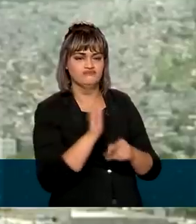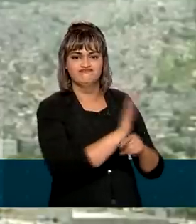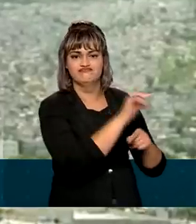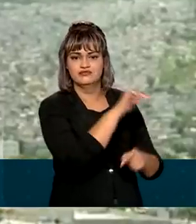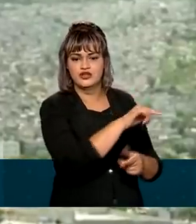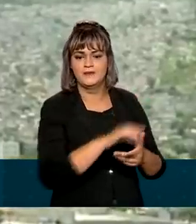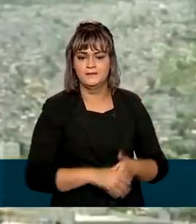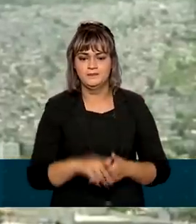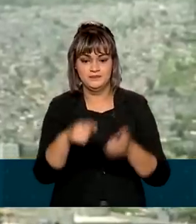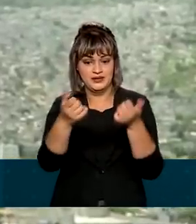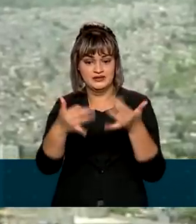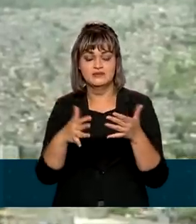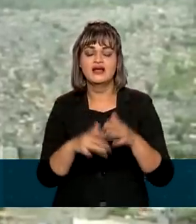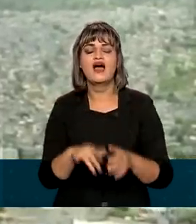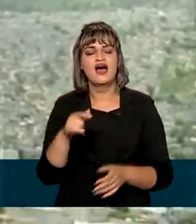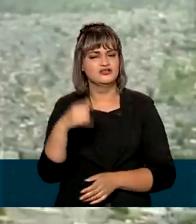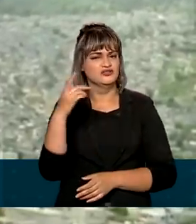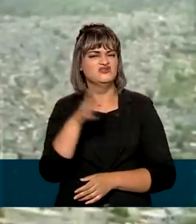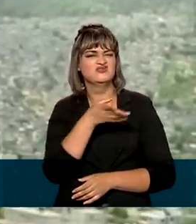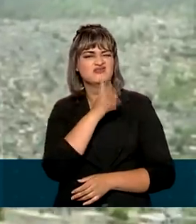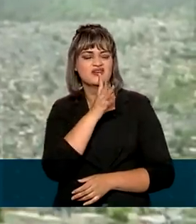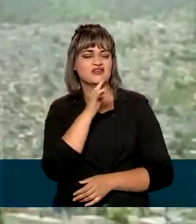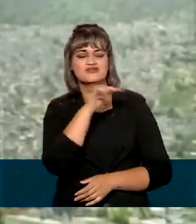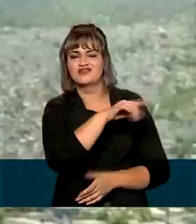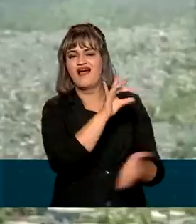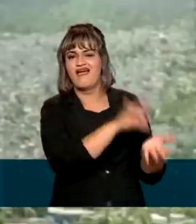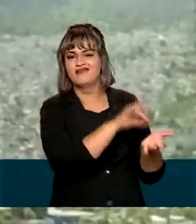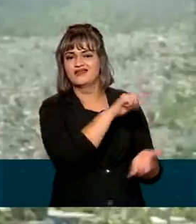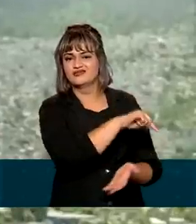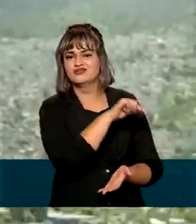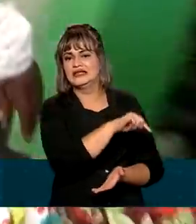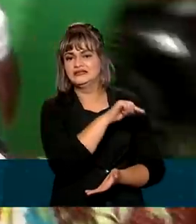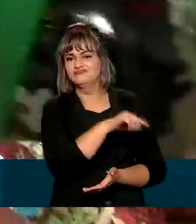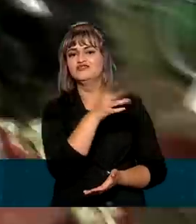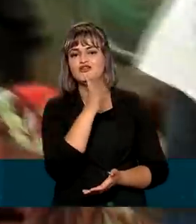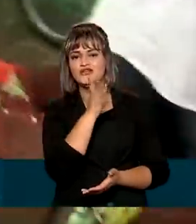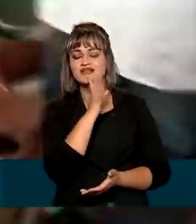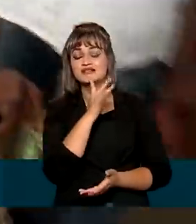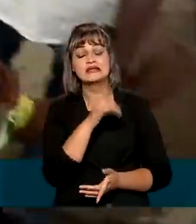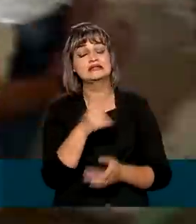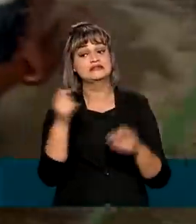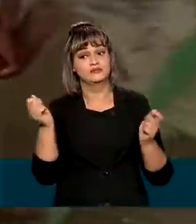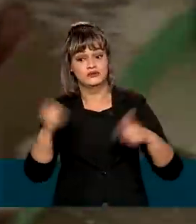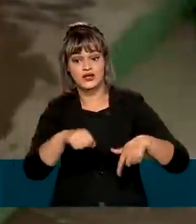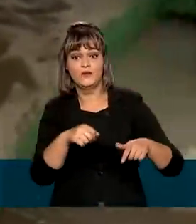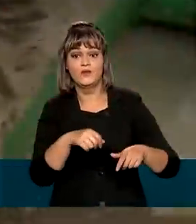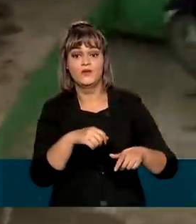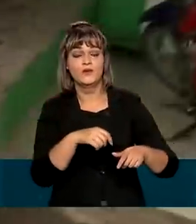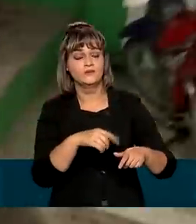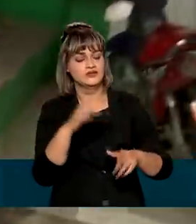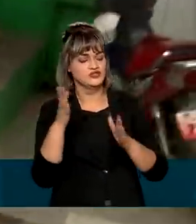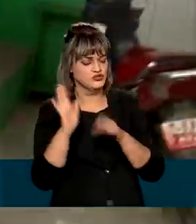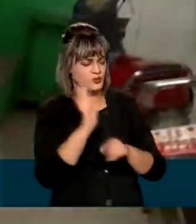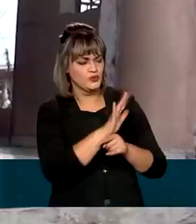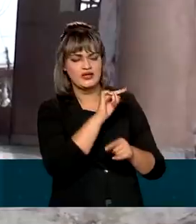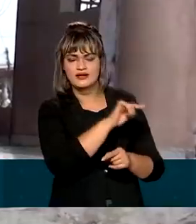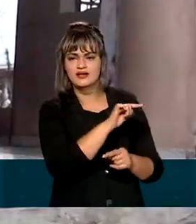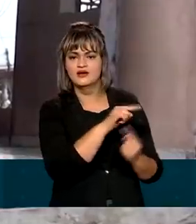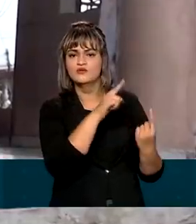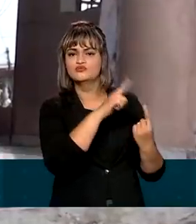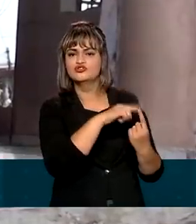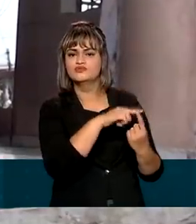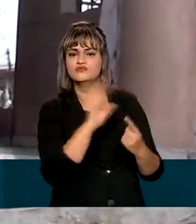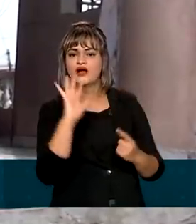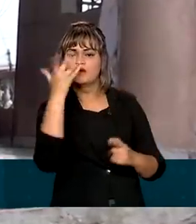Nós já conhecíamos a realidade do país e isso nos permitiu trazer uma missão que levasse em consideração o tipo da